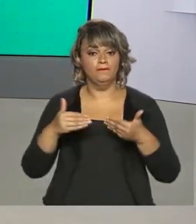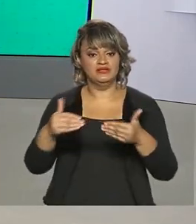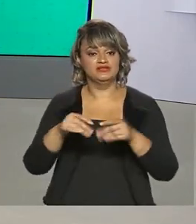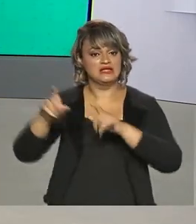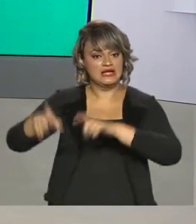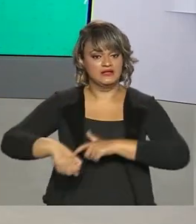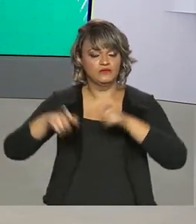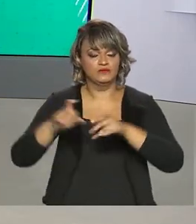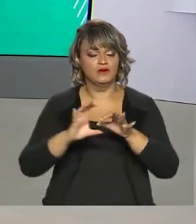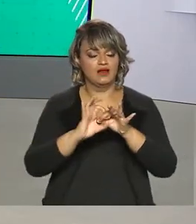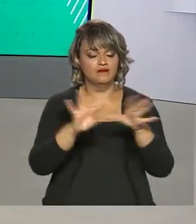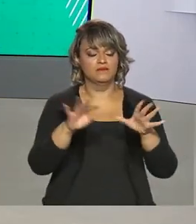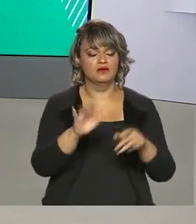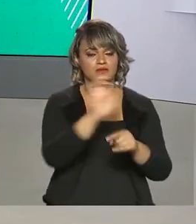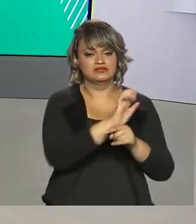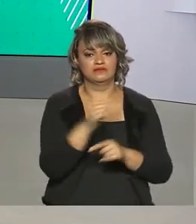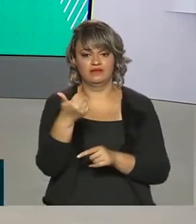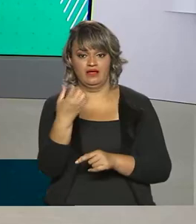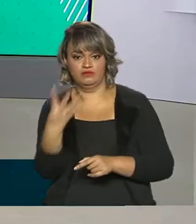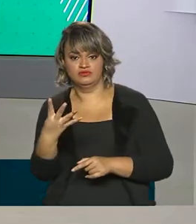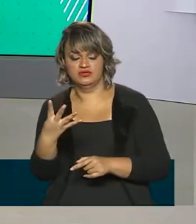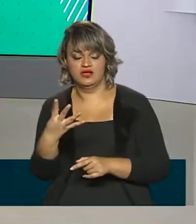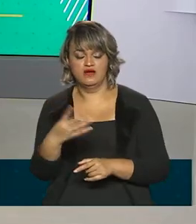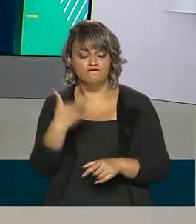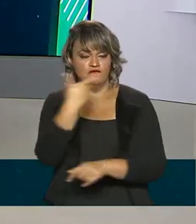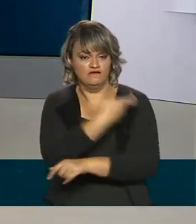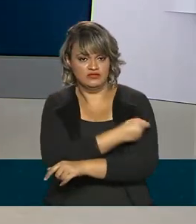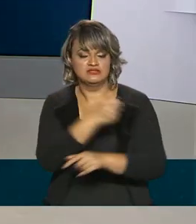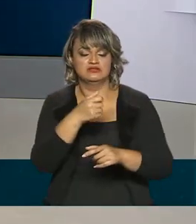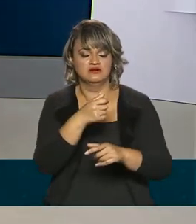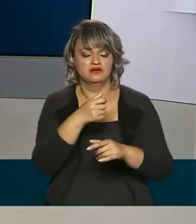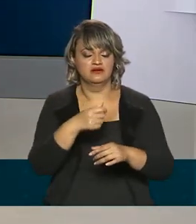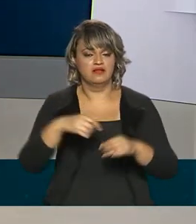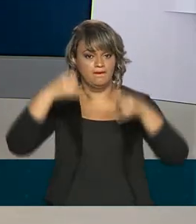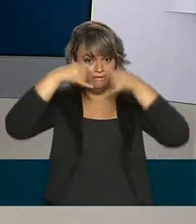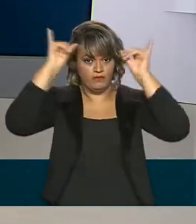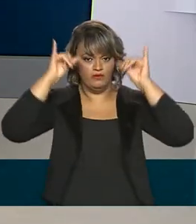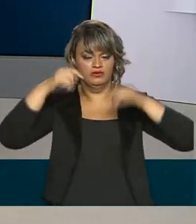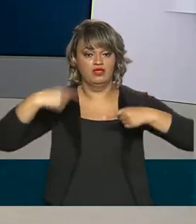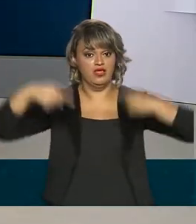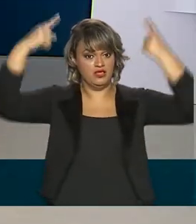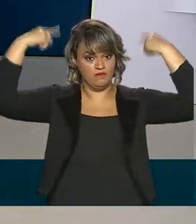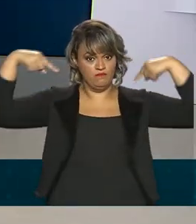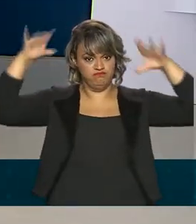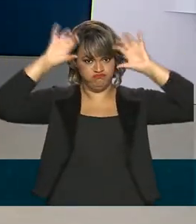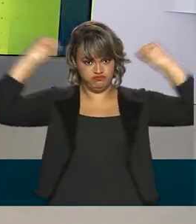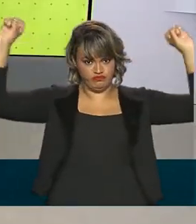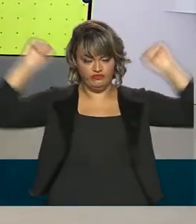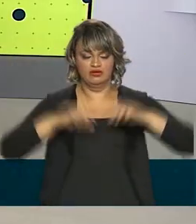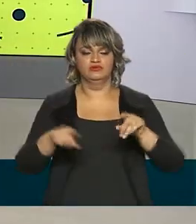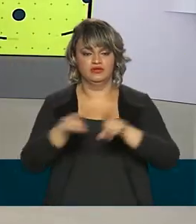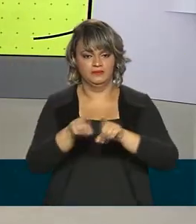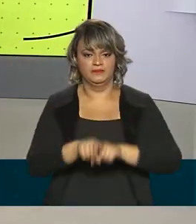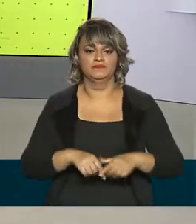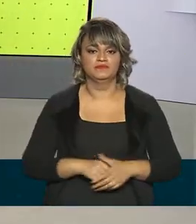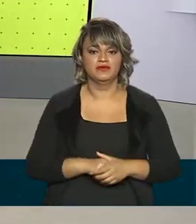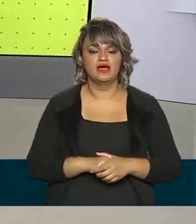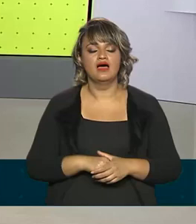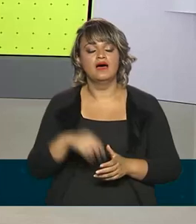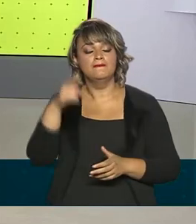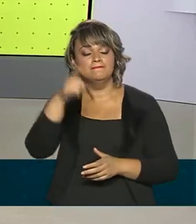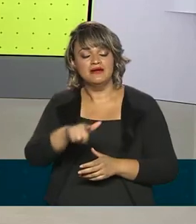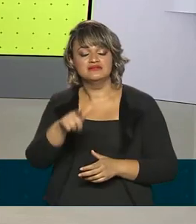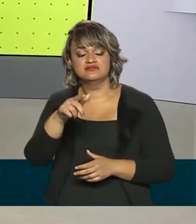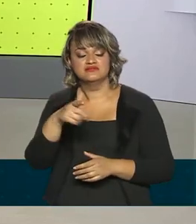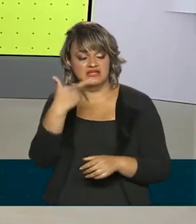14 estados. Devem ser vacinados bovinos e búfalos com até 2 anos de idade. Além de imunizar o rebanho, o